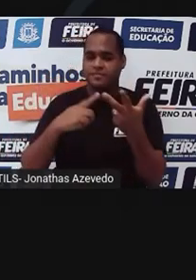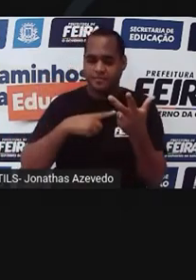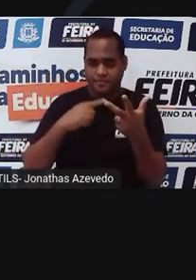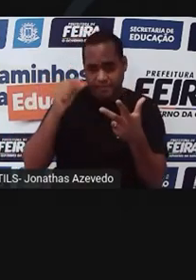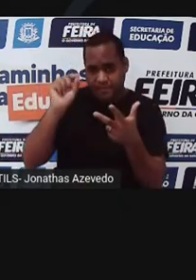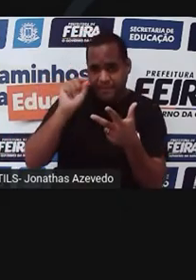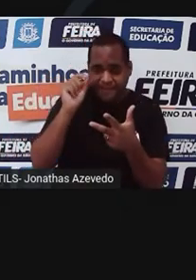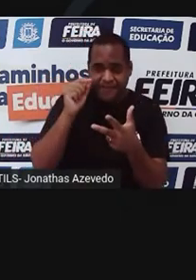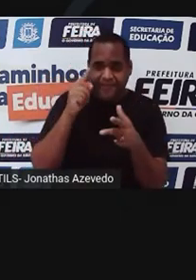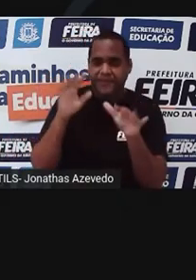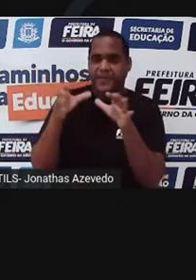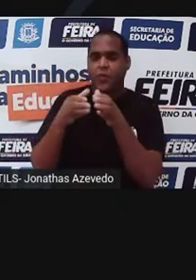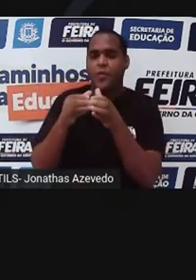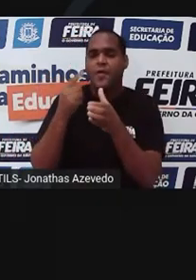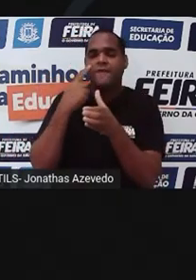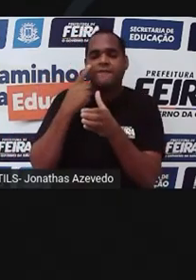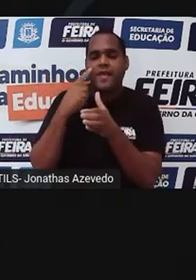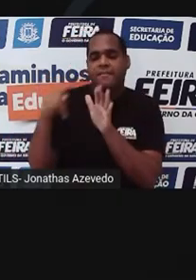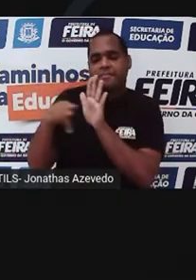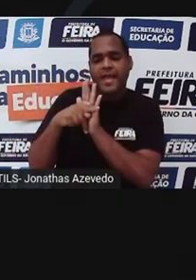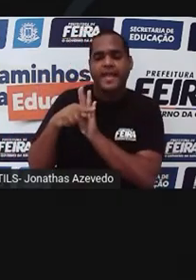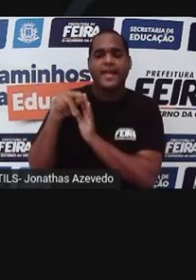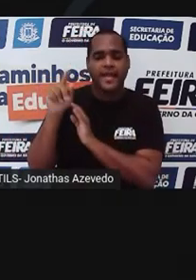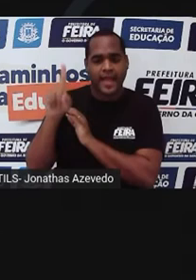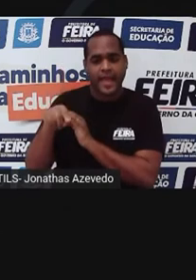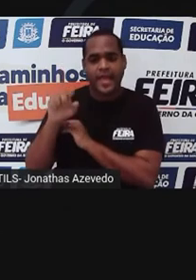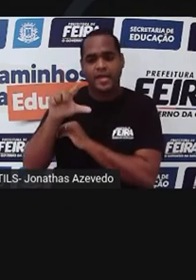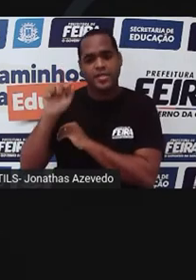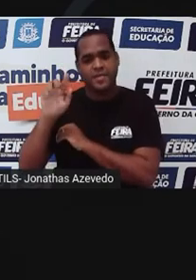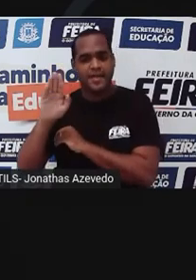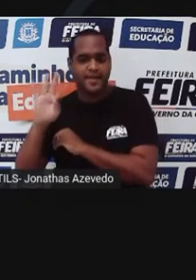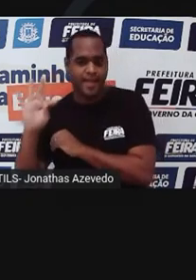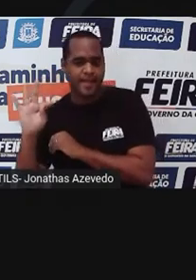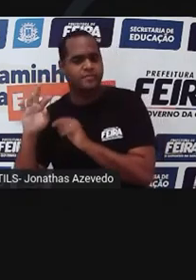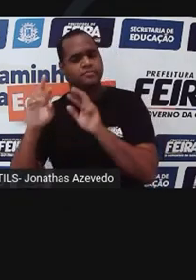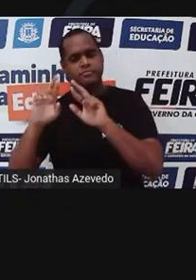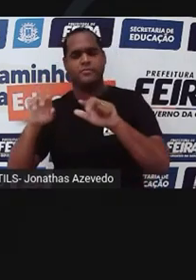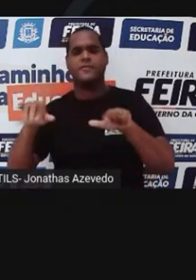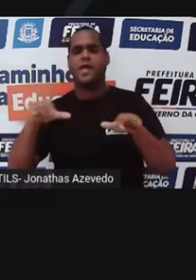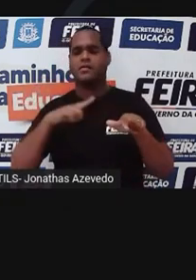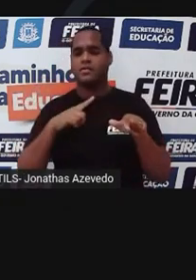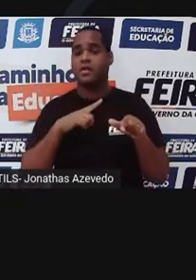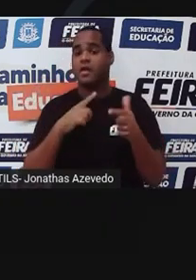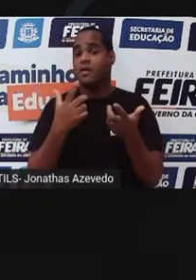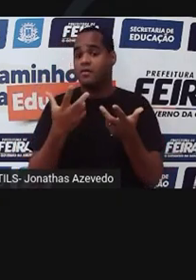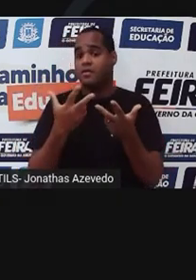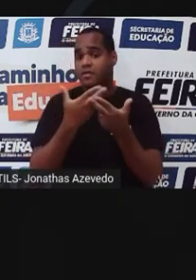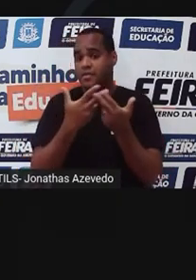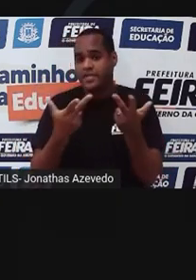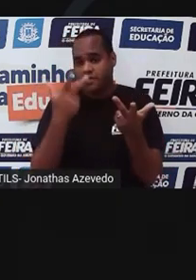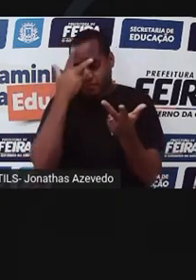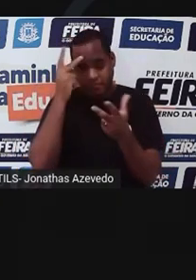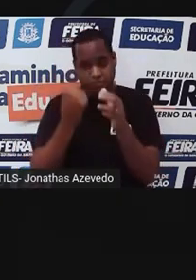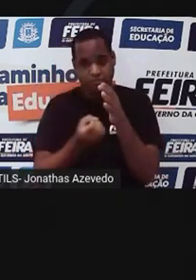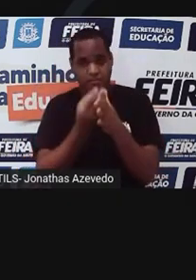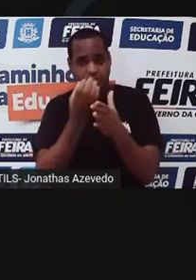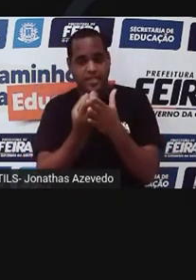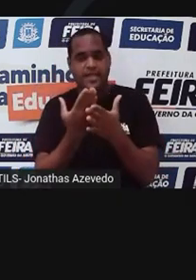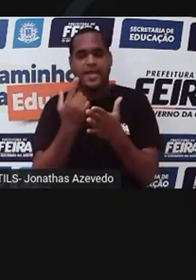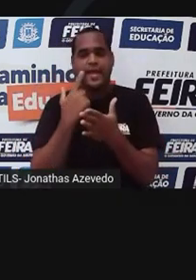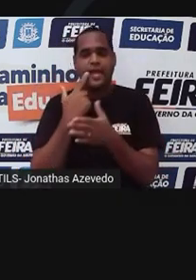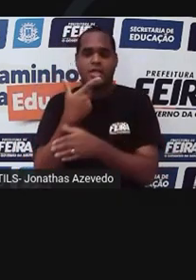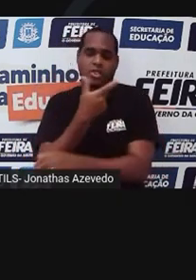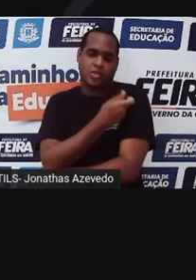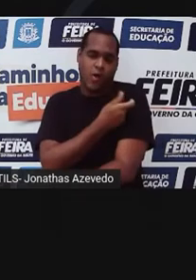verificou que a doença não era exclusiva dos gays. Apareceu entre pessoas que usavam drogas